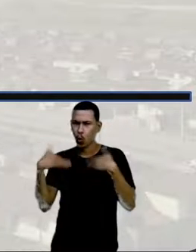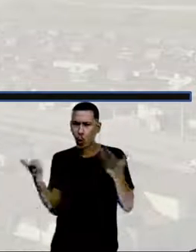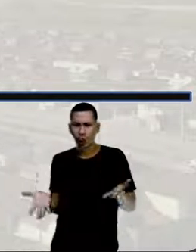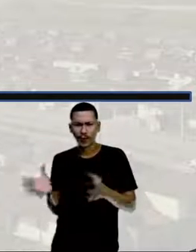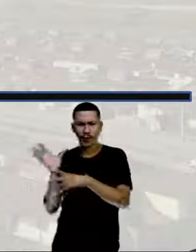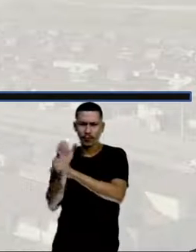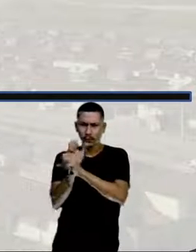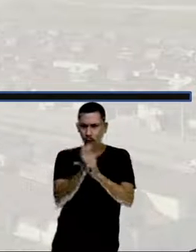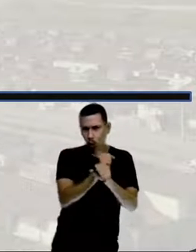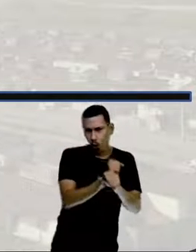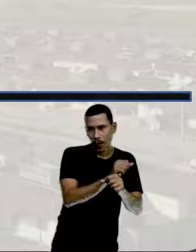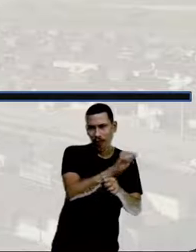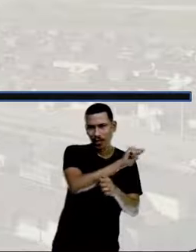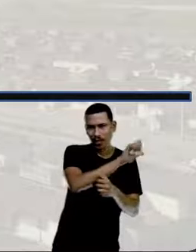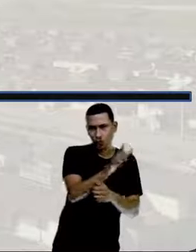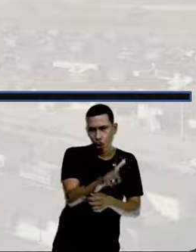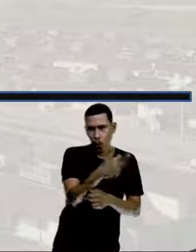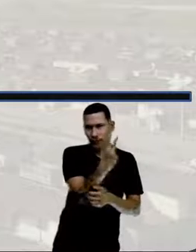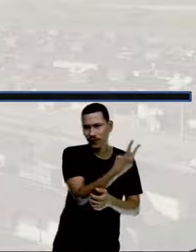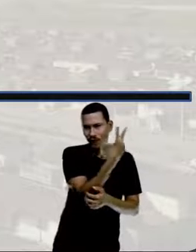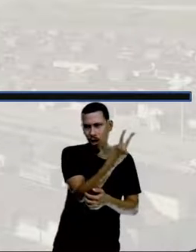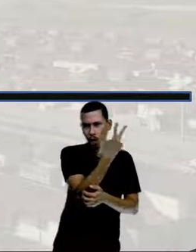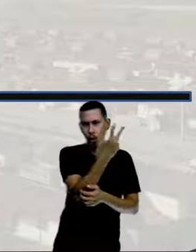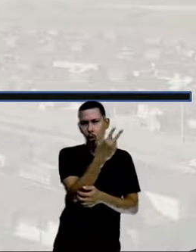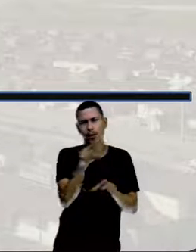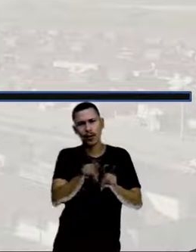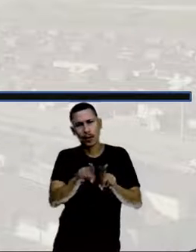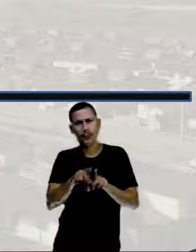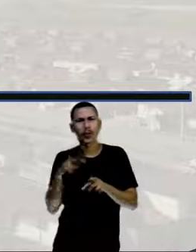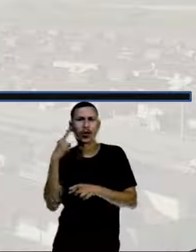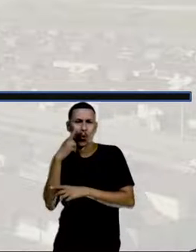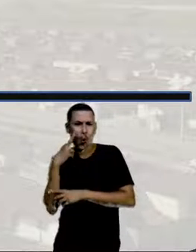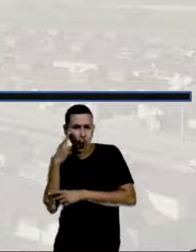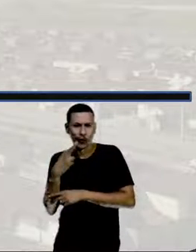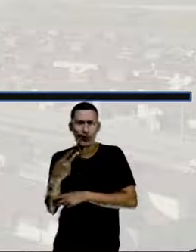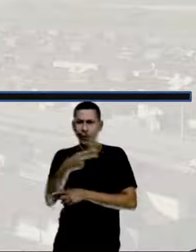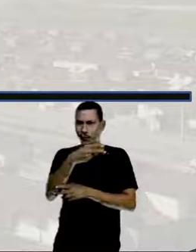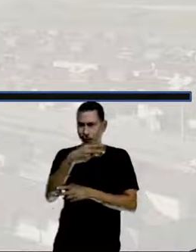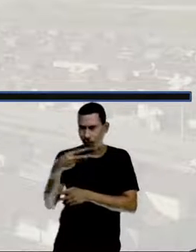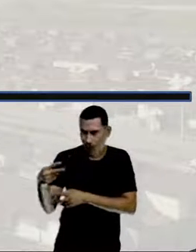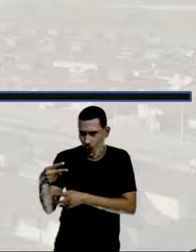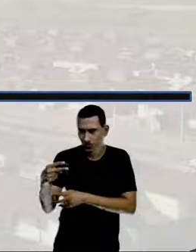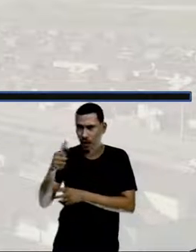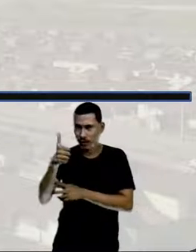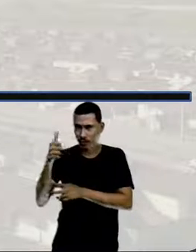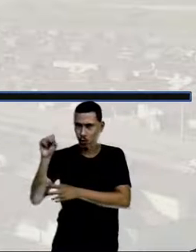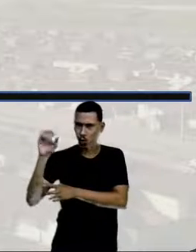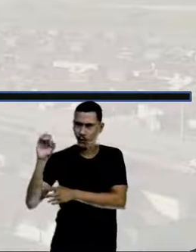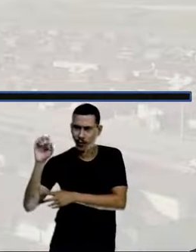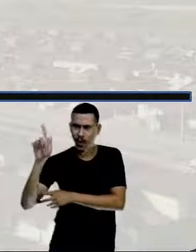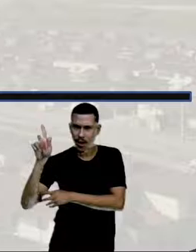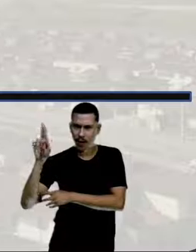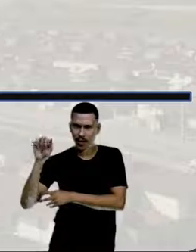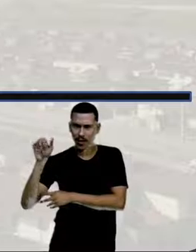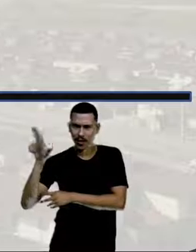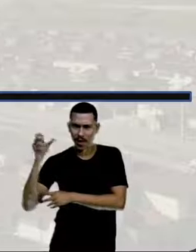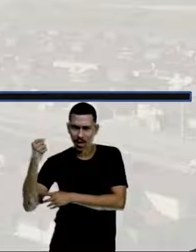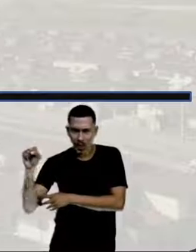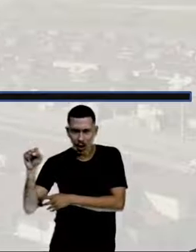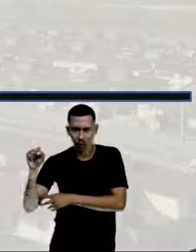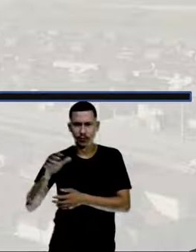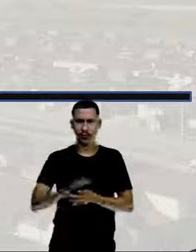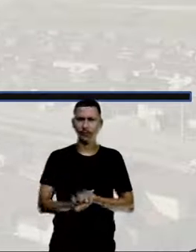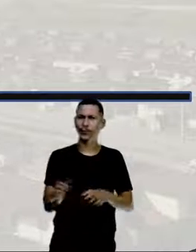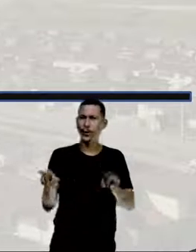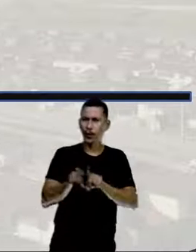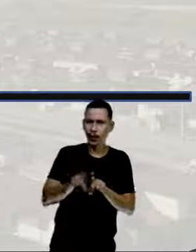o azul, o valor do ângulo azul com o do rosa, também vai dar 180 graus. E o